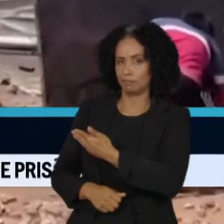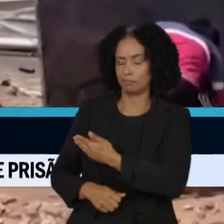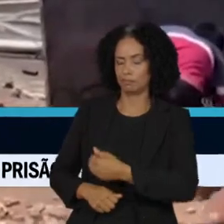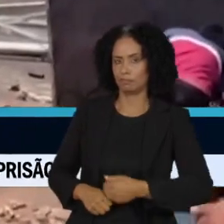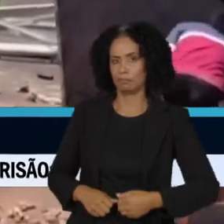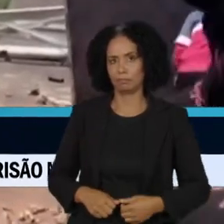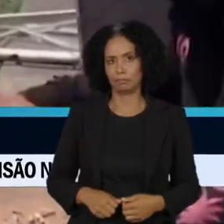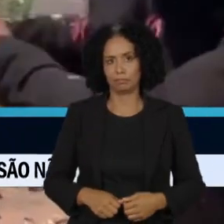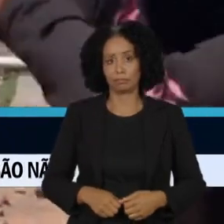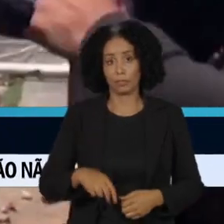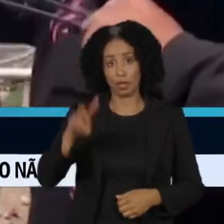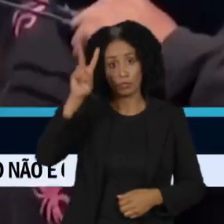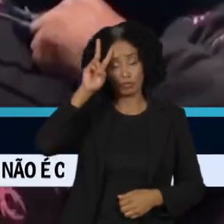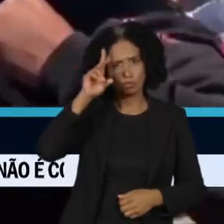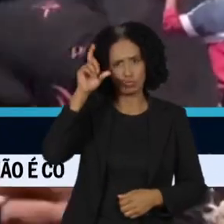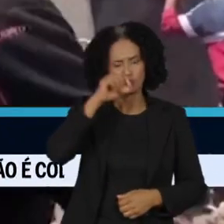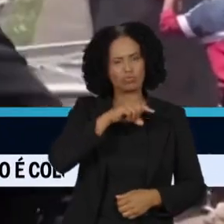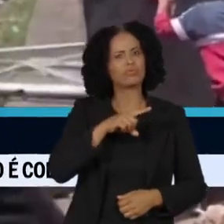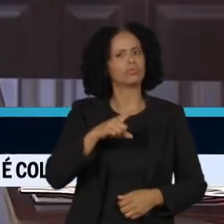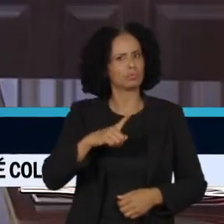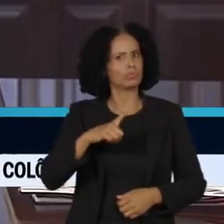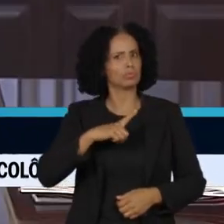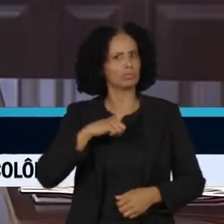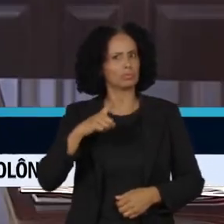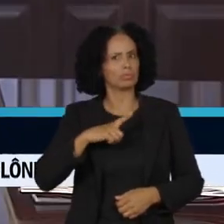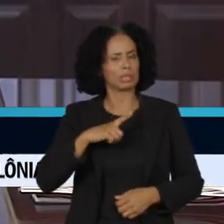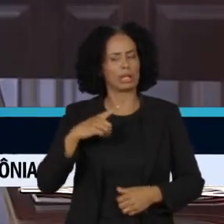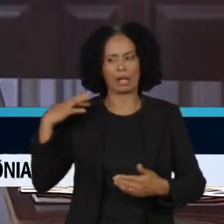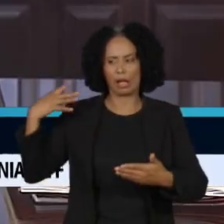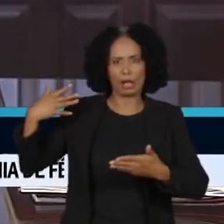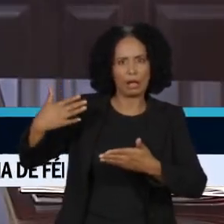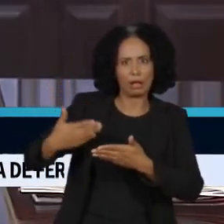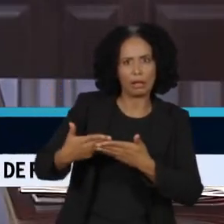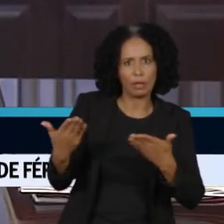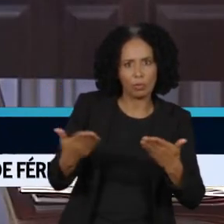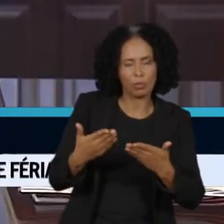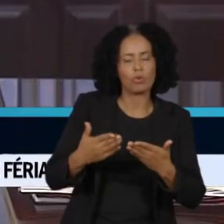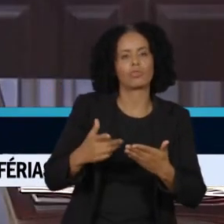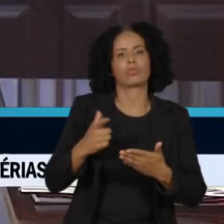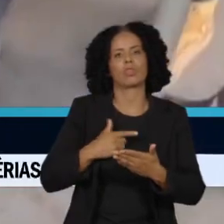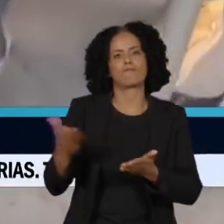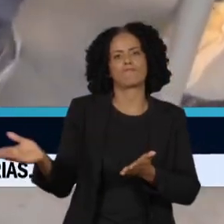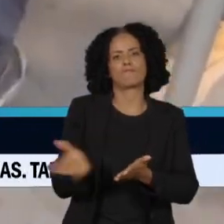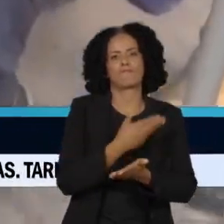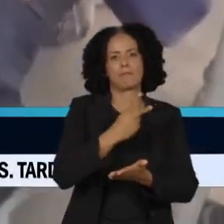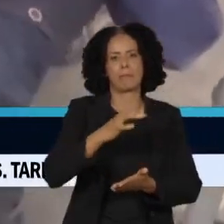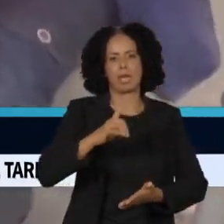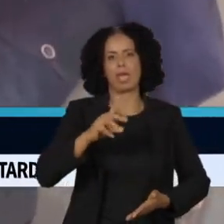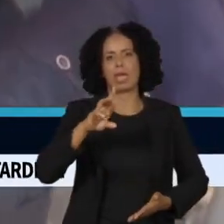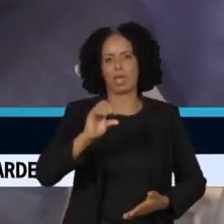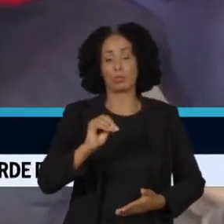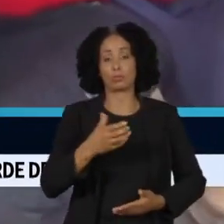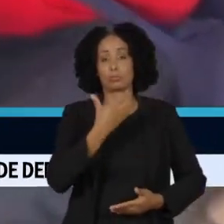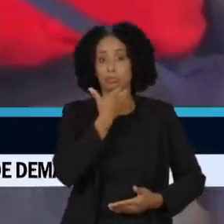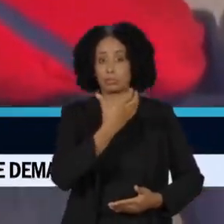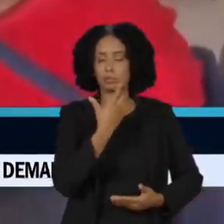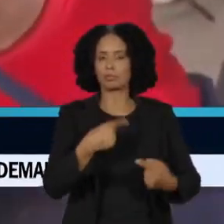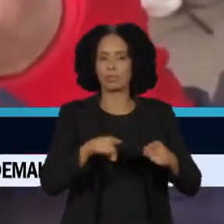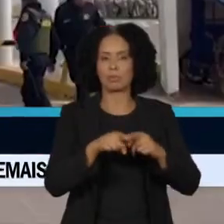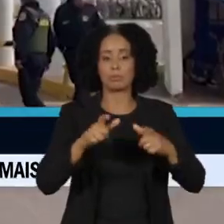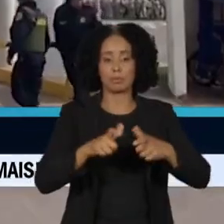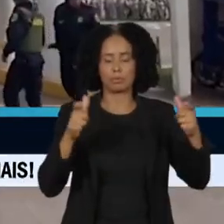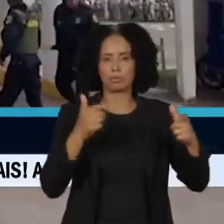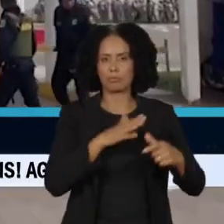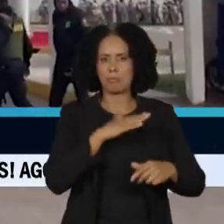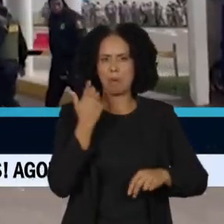A segunda-feira foi o dia mais letal desde a destituição de Pedro Castilho em dezembro. A maioria das mortes aconteceu em